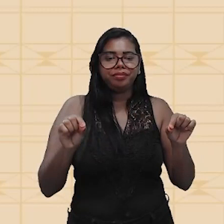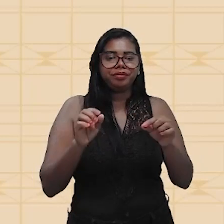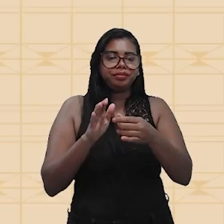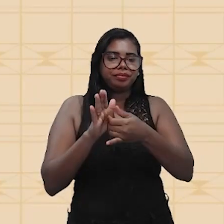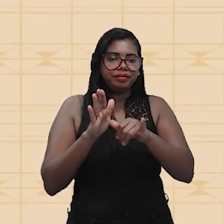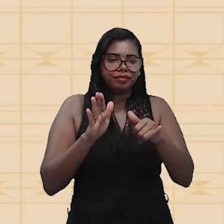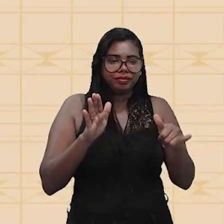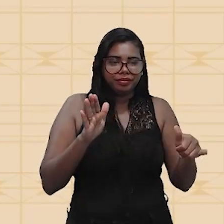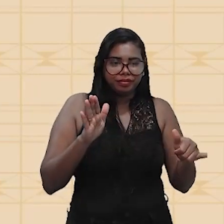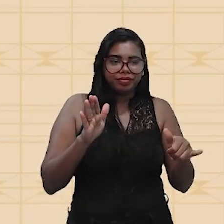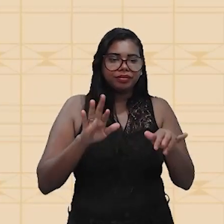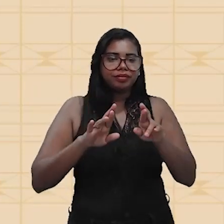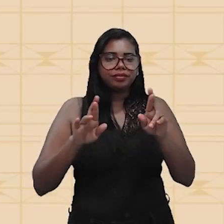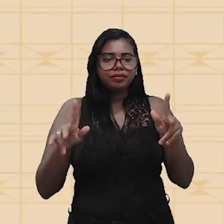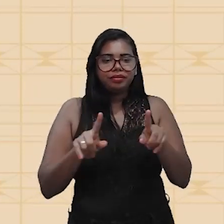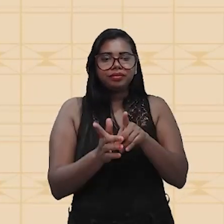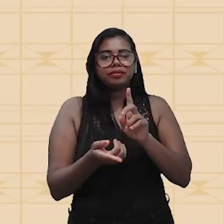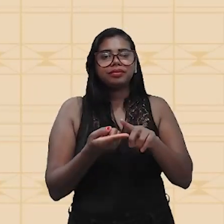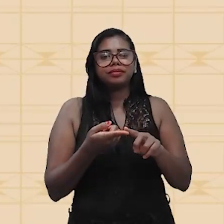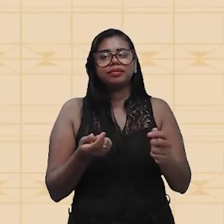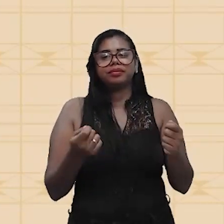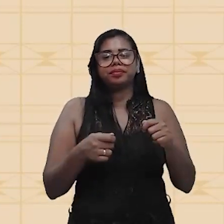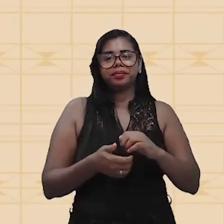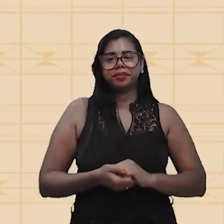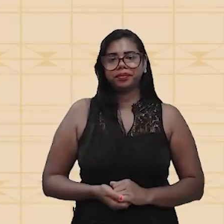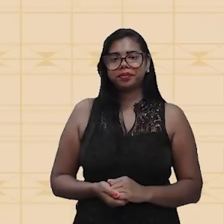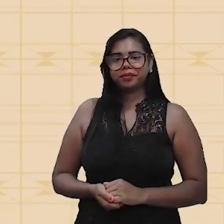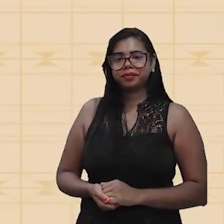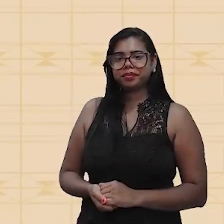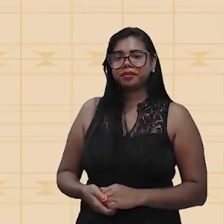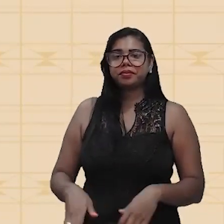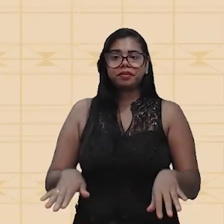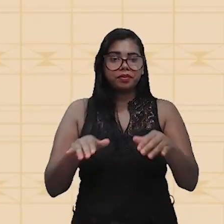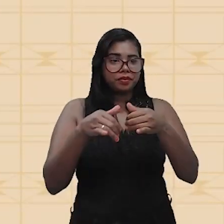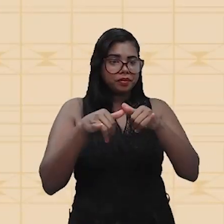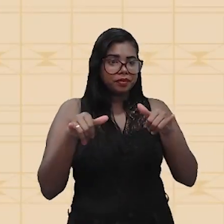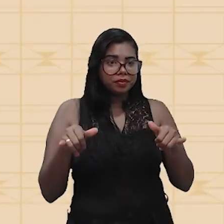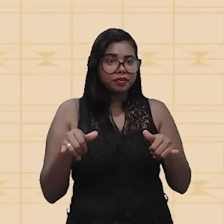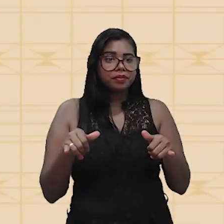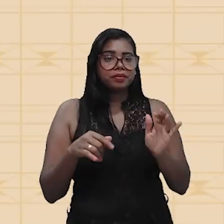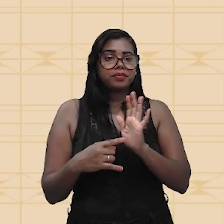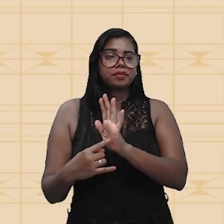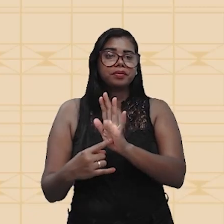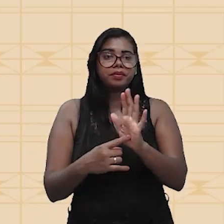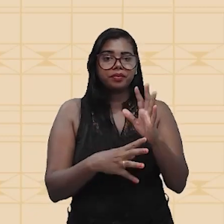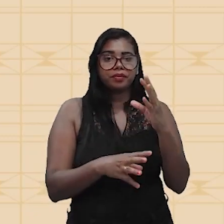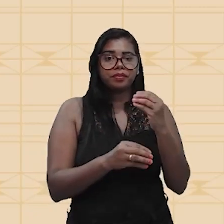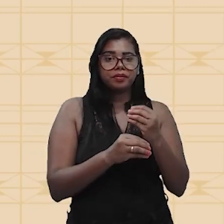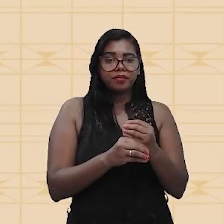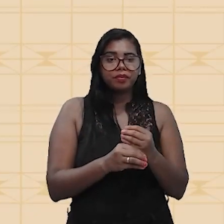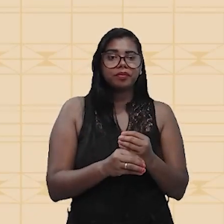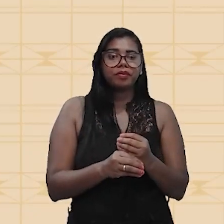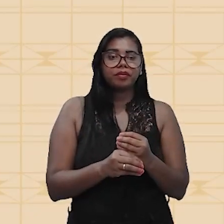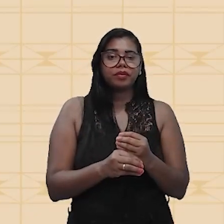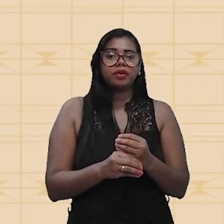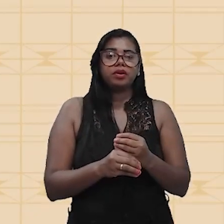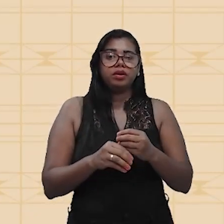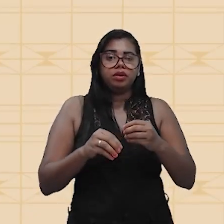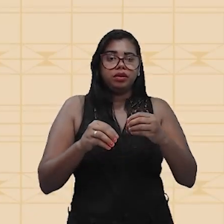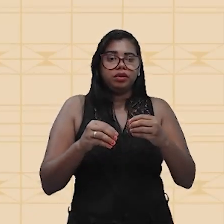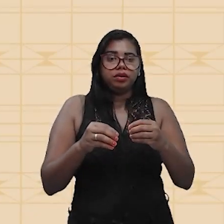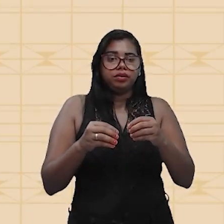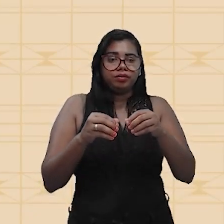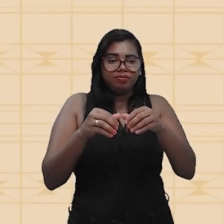a uma diferença de potencial. Essa corrente, ela pode ser medida por meio da quantidade de cargas